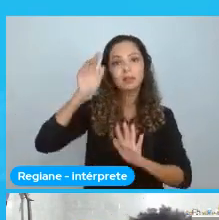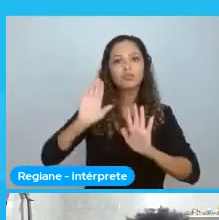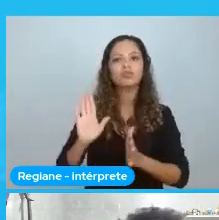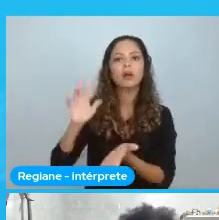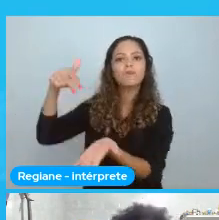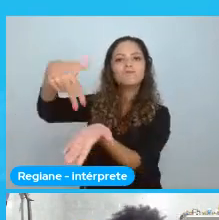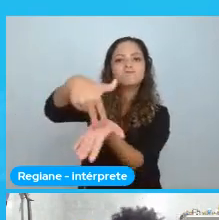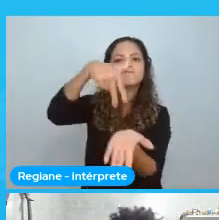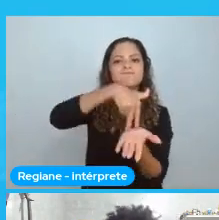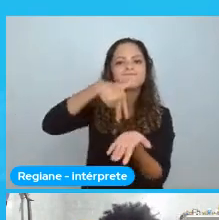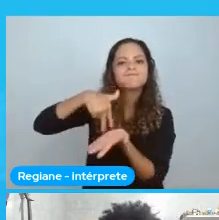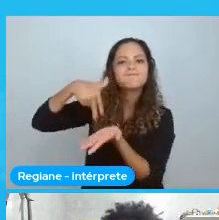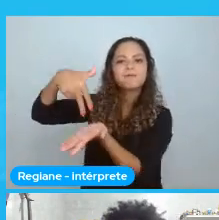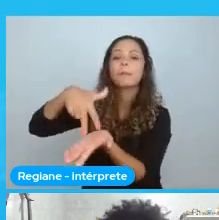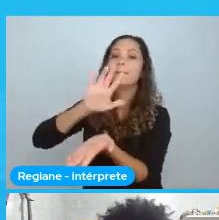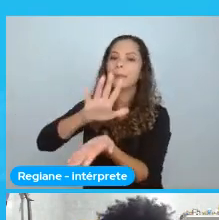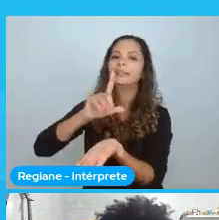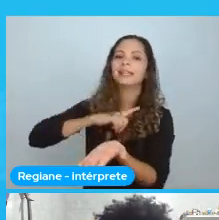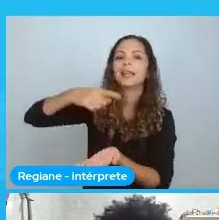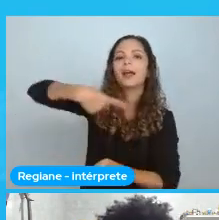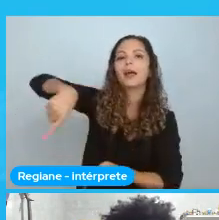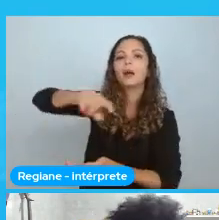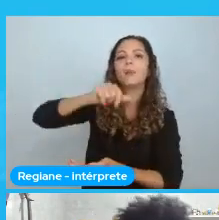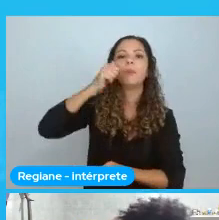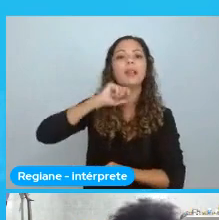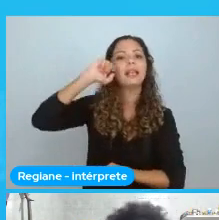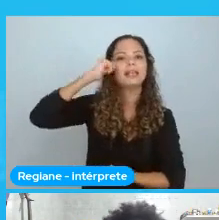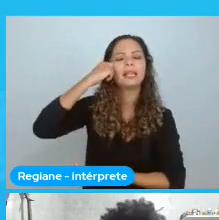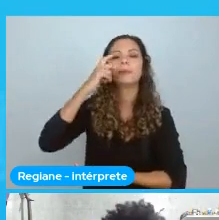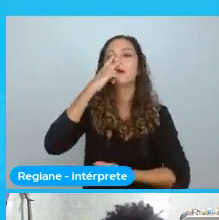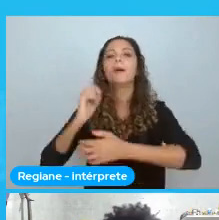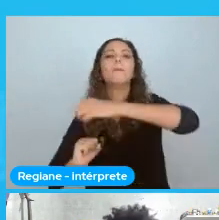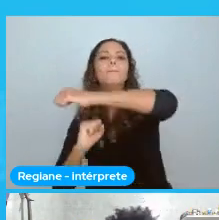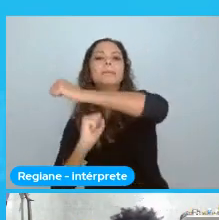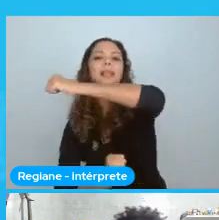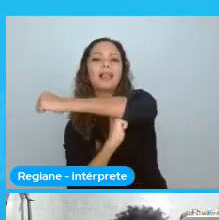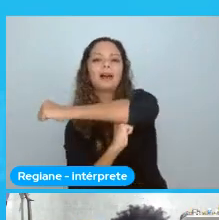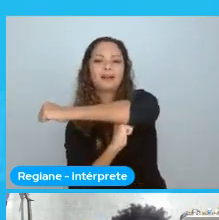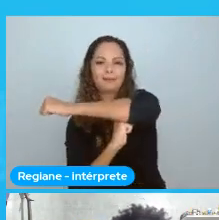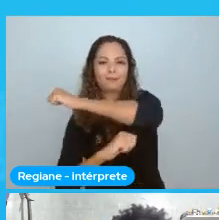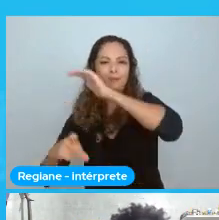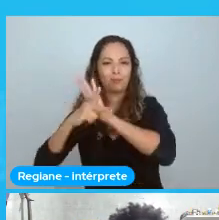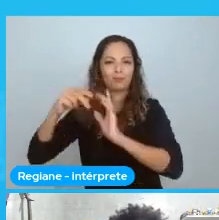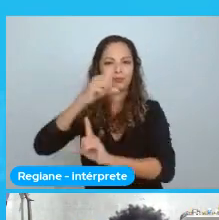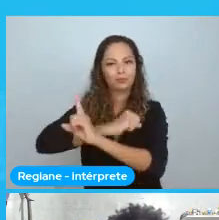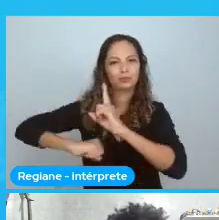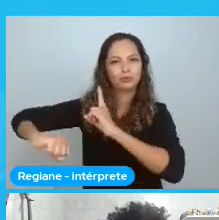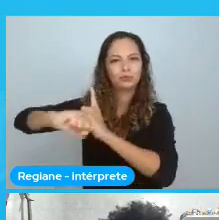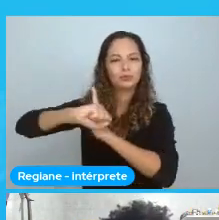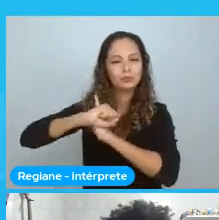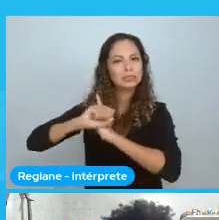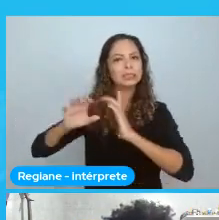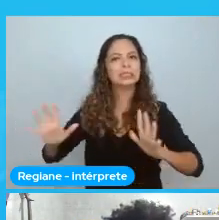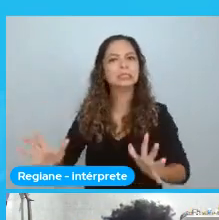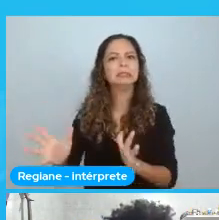Mas a sociedade não enxergava ela. Como mulher. Ou como um ser humano. E aí. gente vê que.